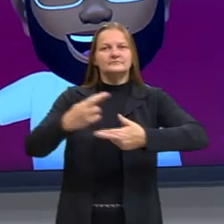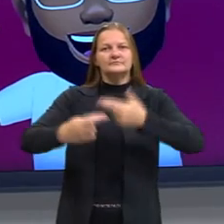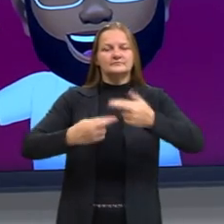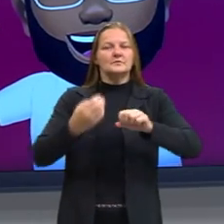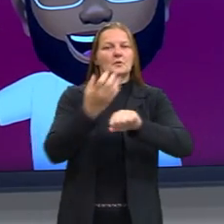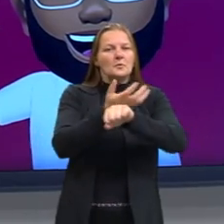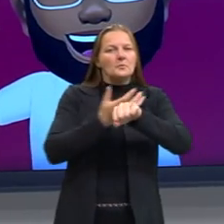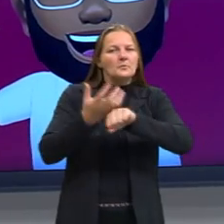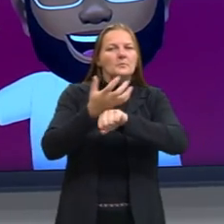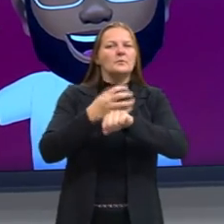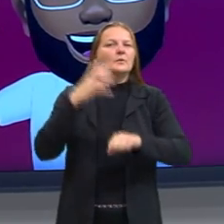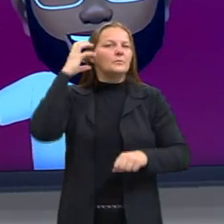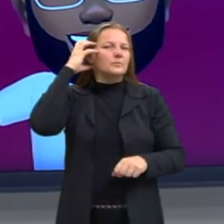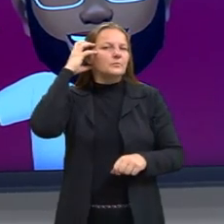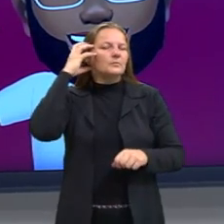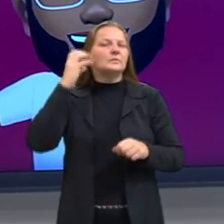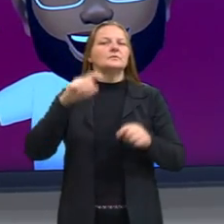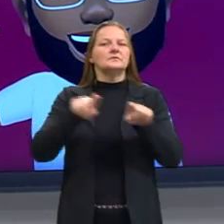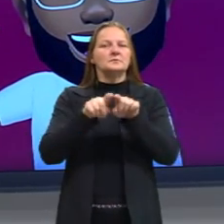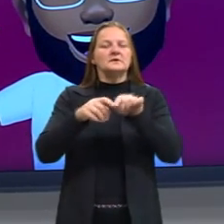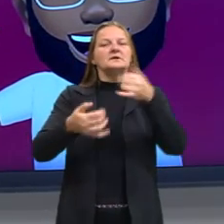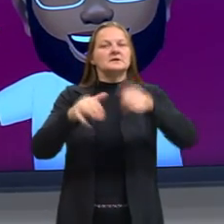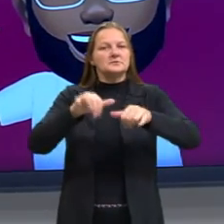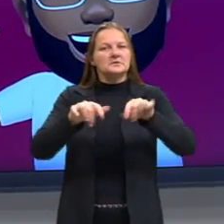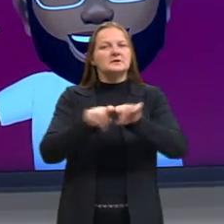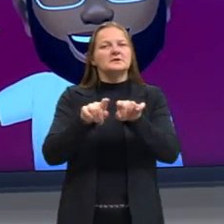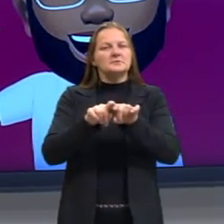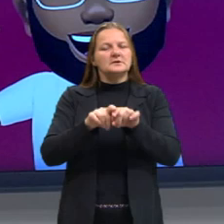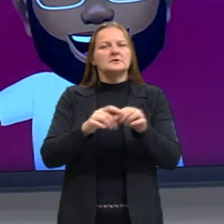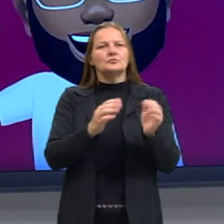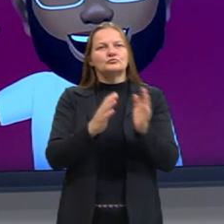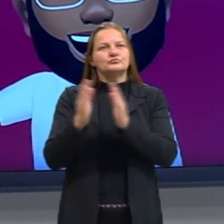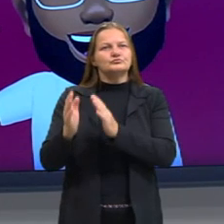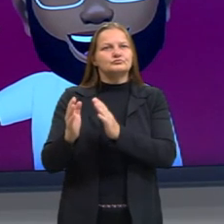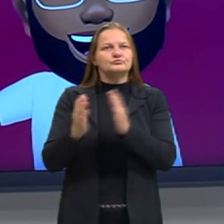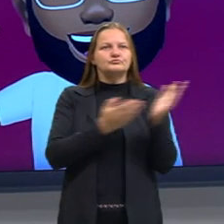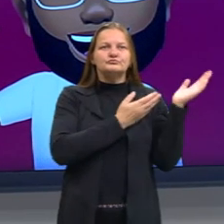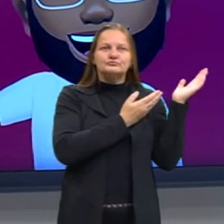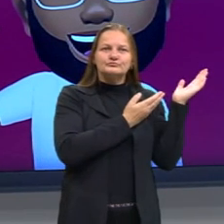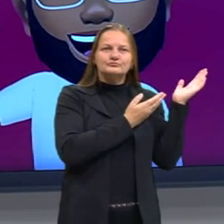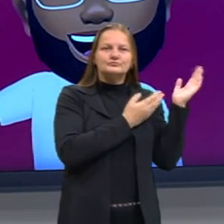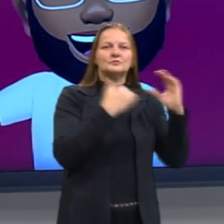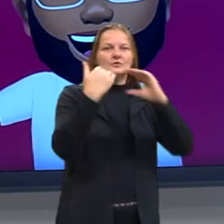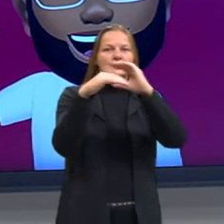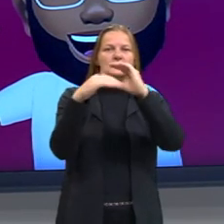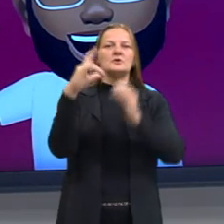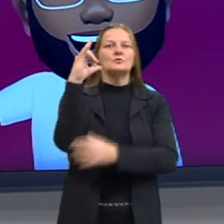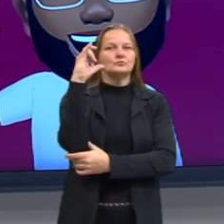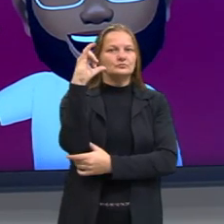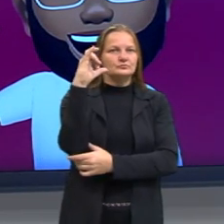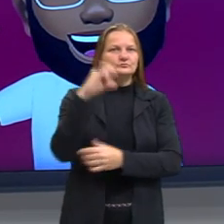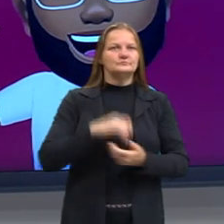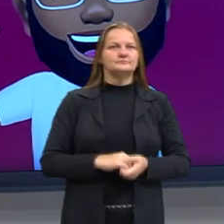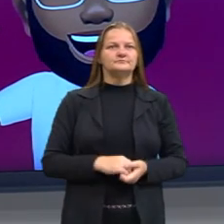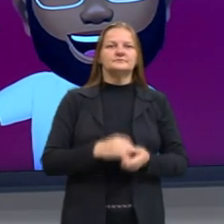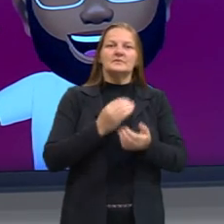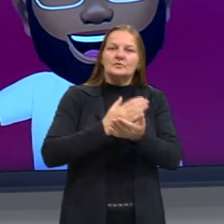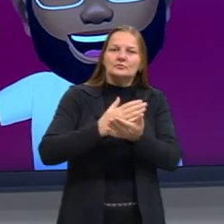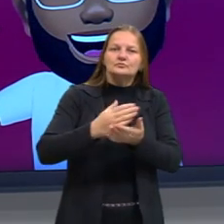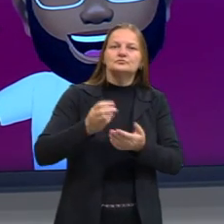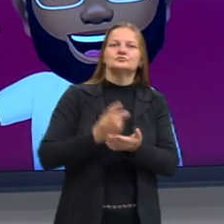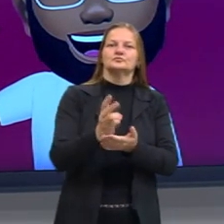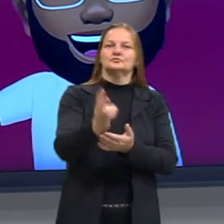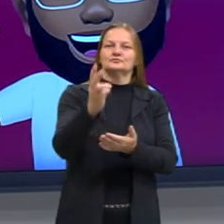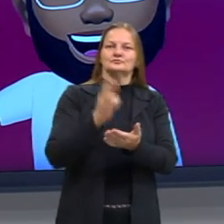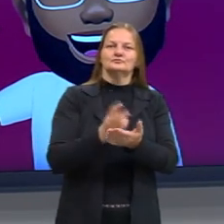materiais, podcast, também aulas de química, também segue ao lado ali meu e-mail e meu Instagram. Então vamos continuar então